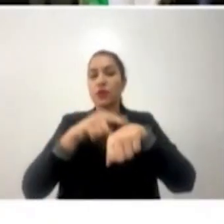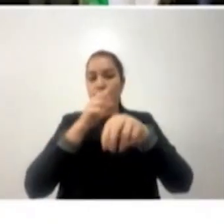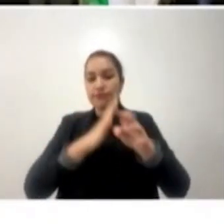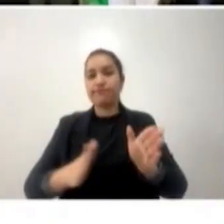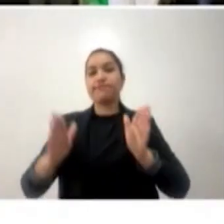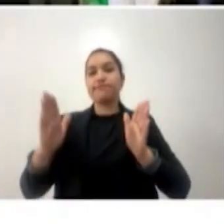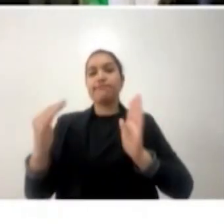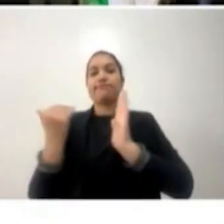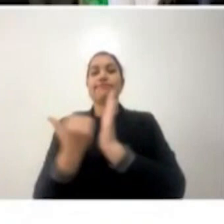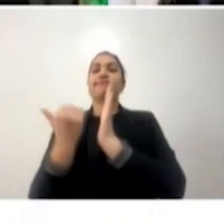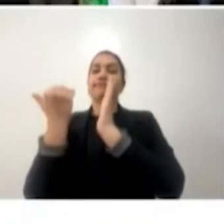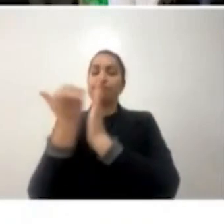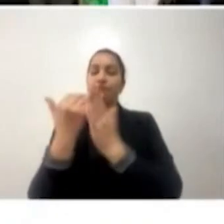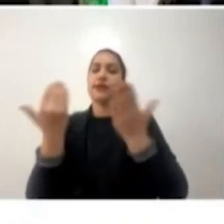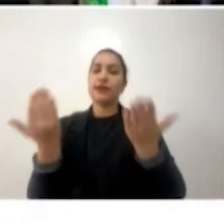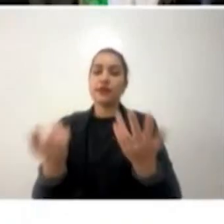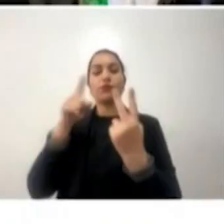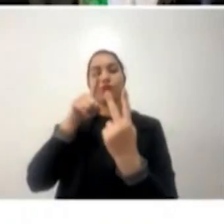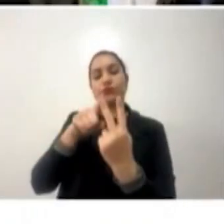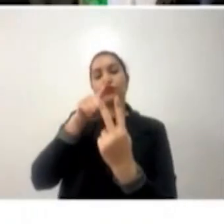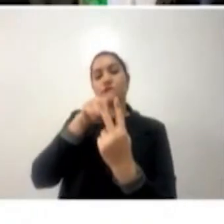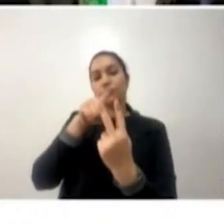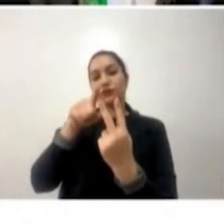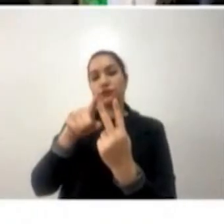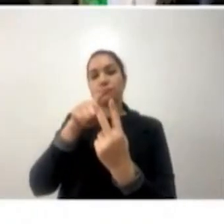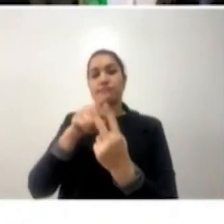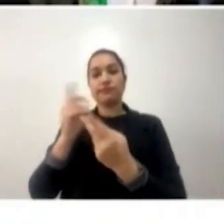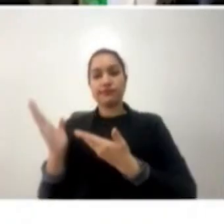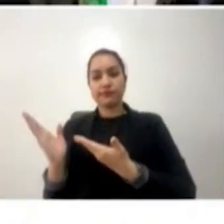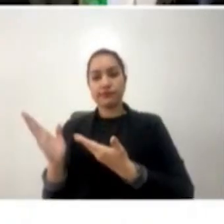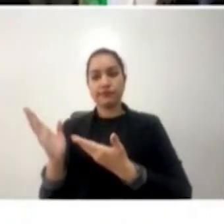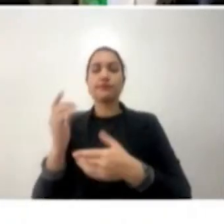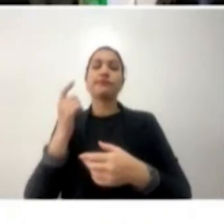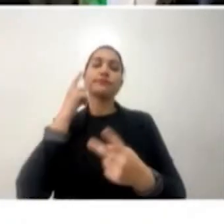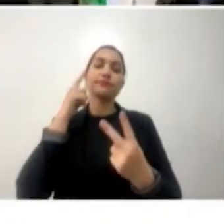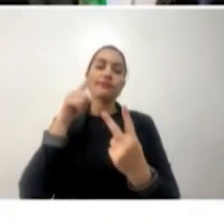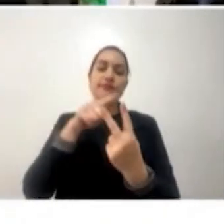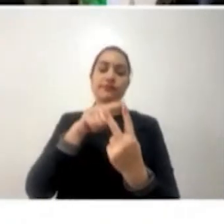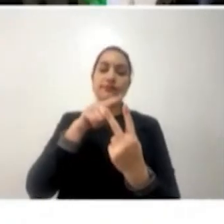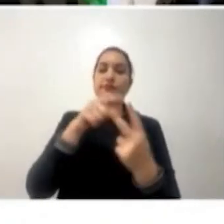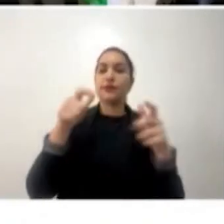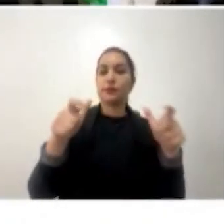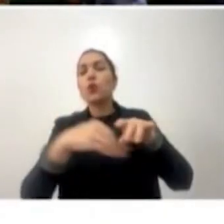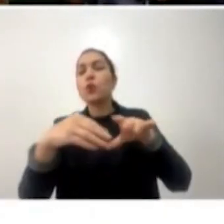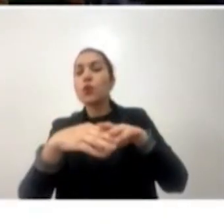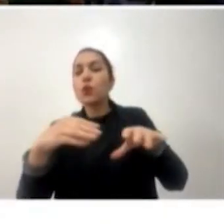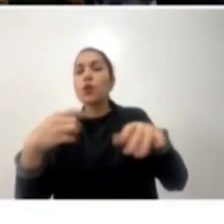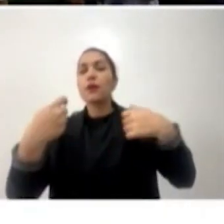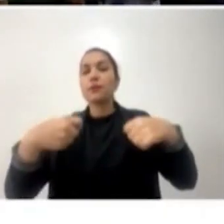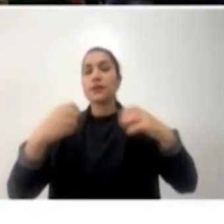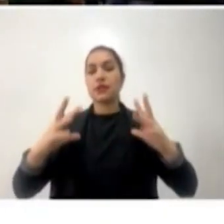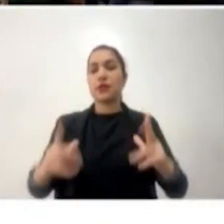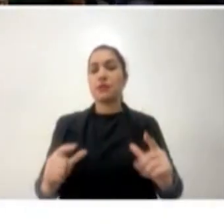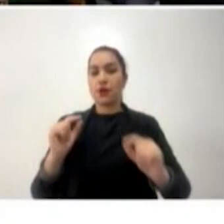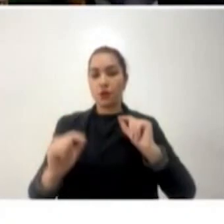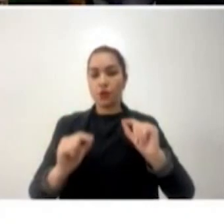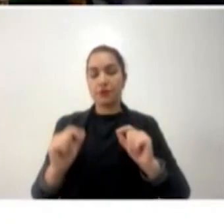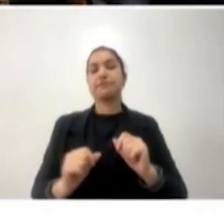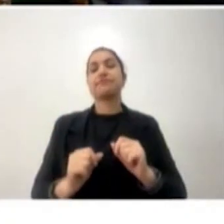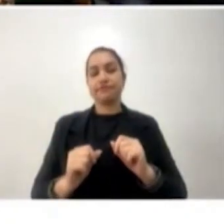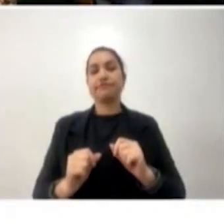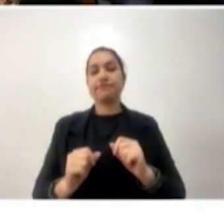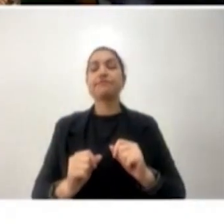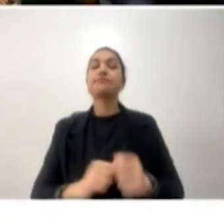isso, dividimos em dois eixos para que a gente já possa executar algumas ações. E aí disponibilizamos